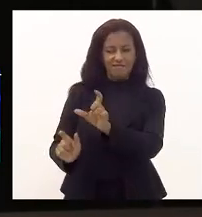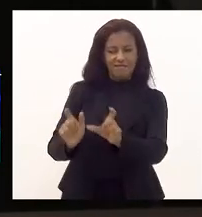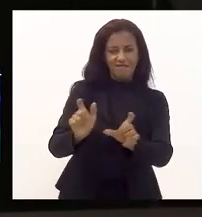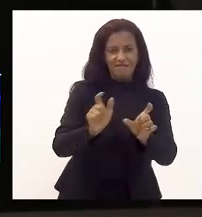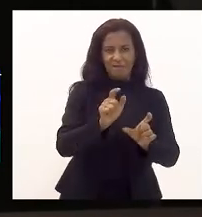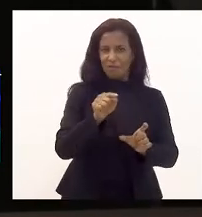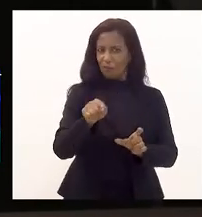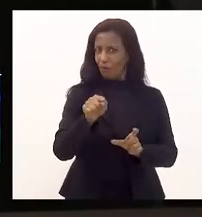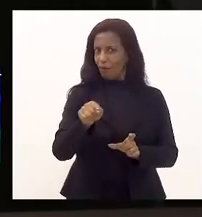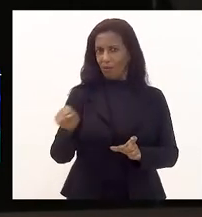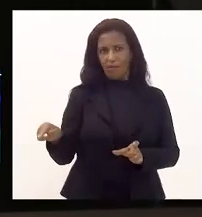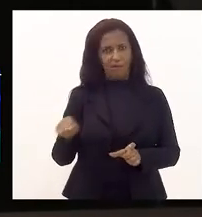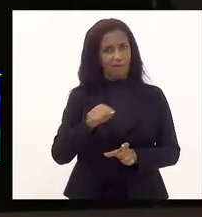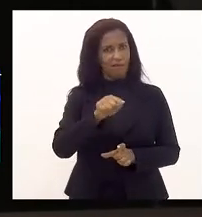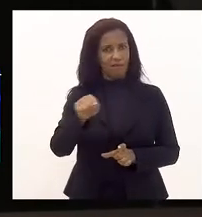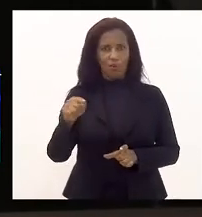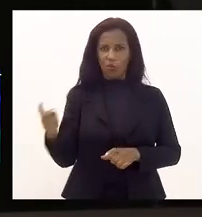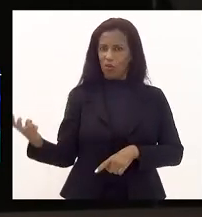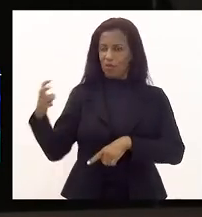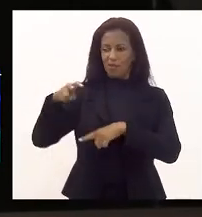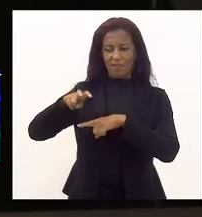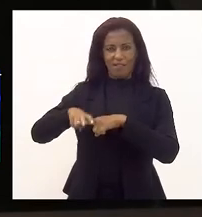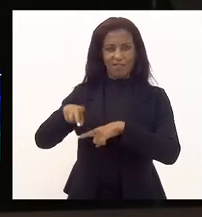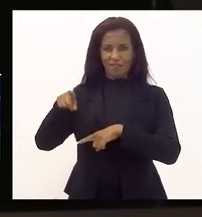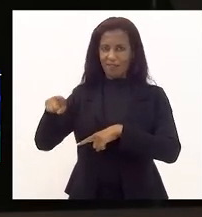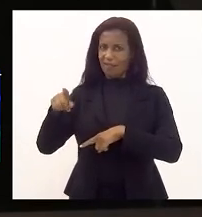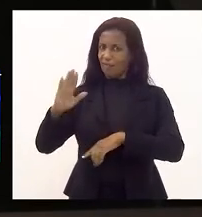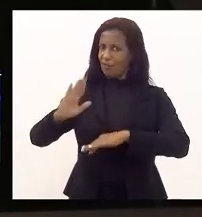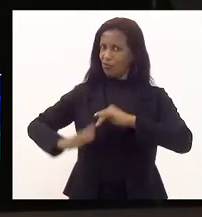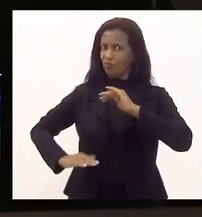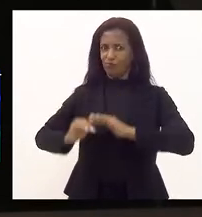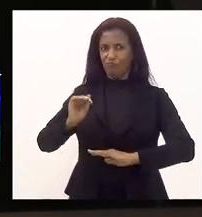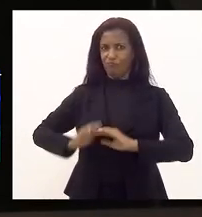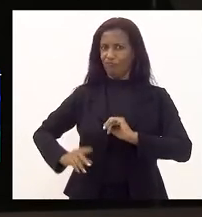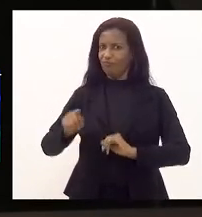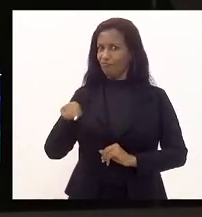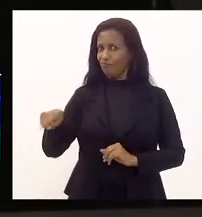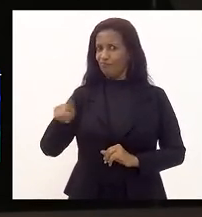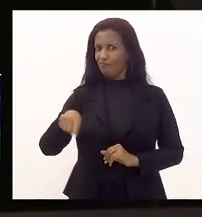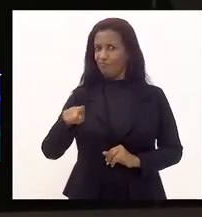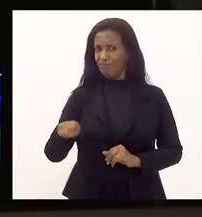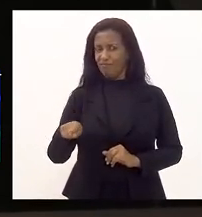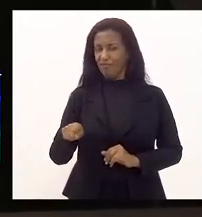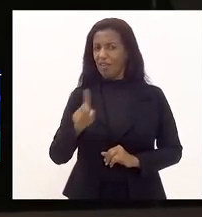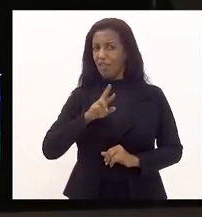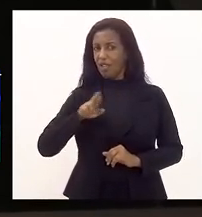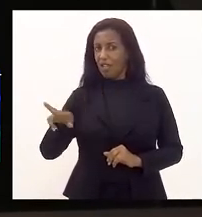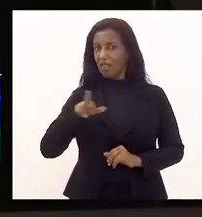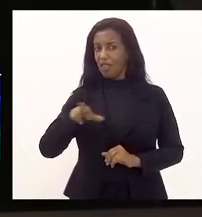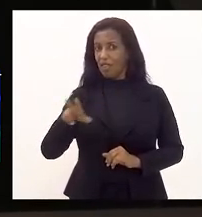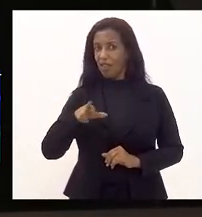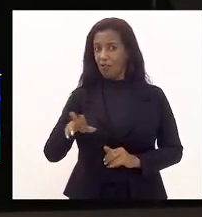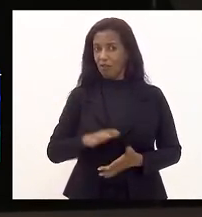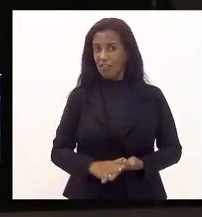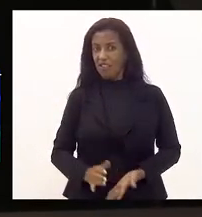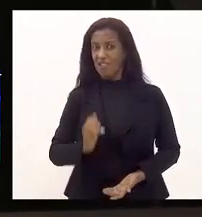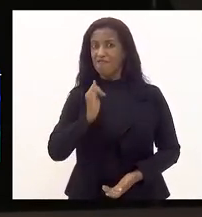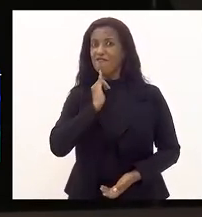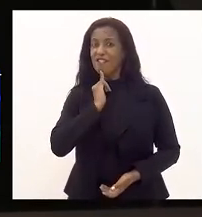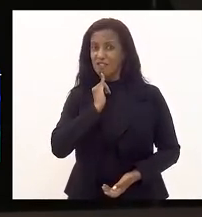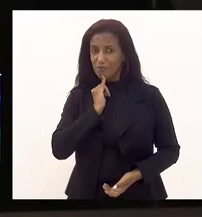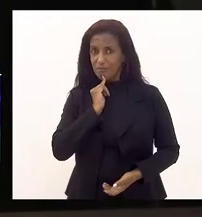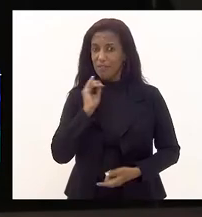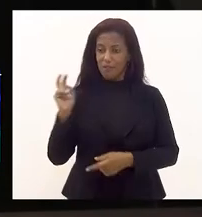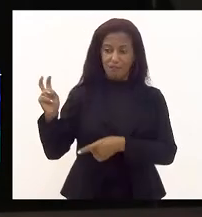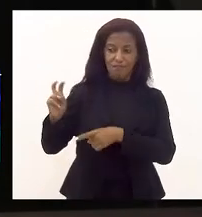estaria de forma alguma ocupando as funções que imerecidamente, infelizmente, ocupam